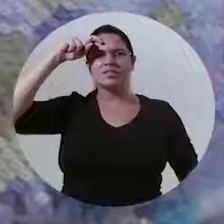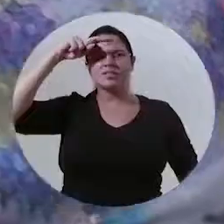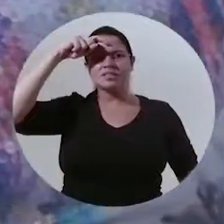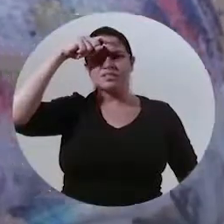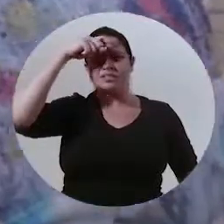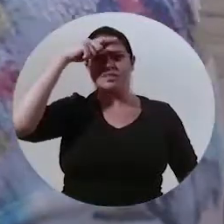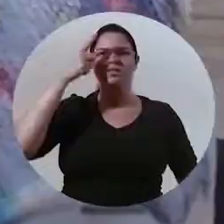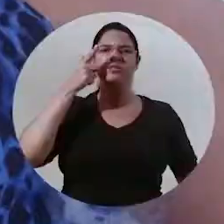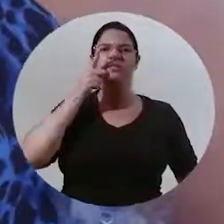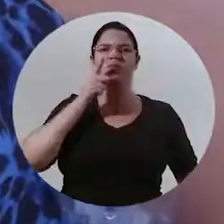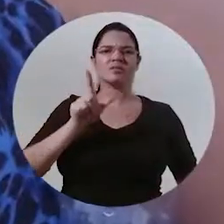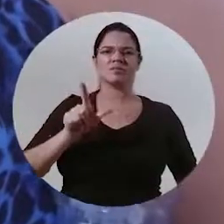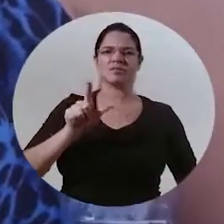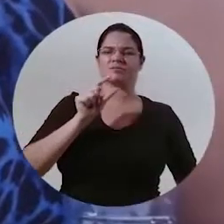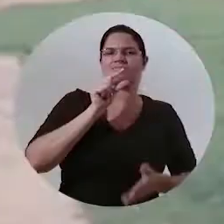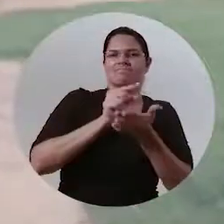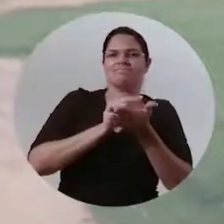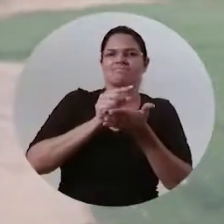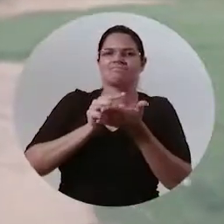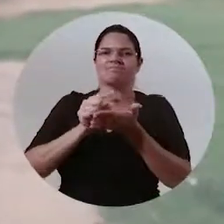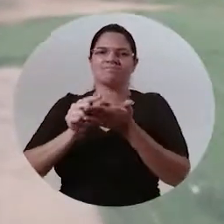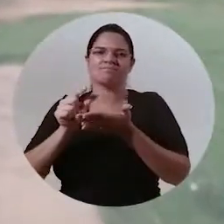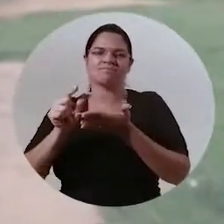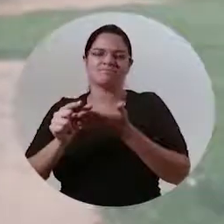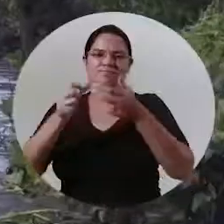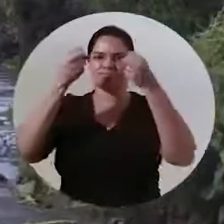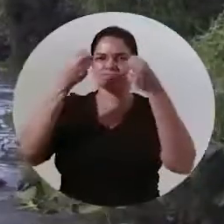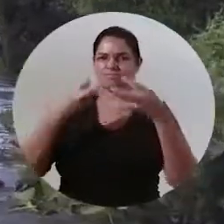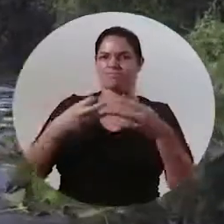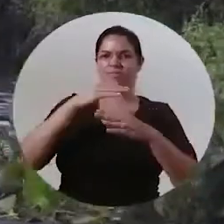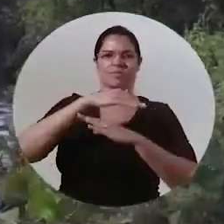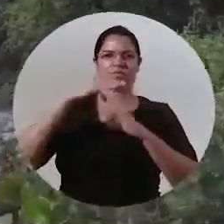histórias que dificilmente conseguirei detalhar